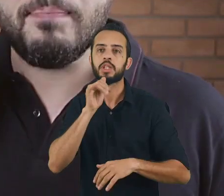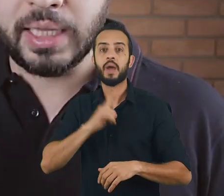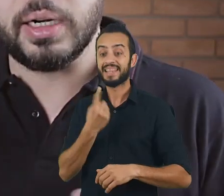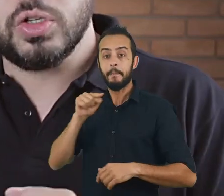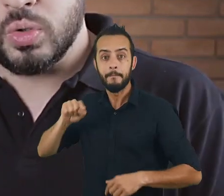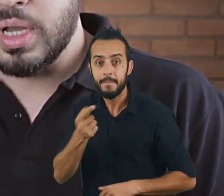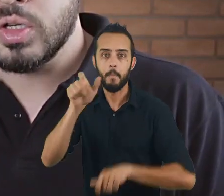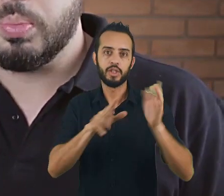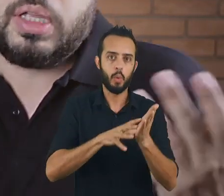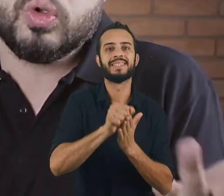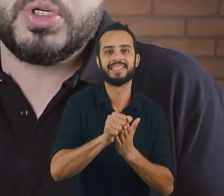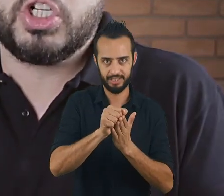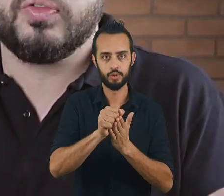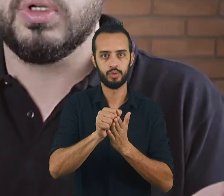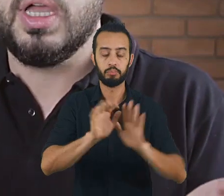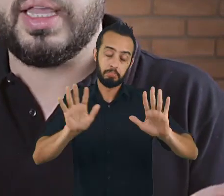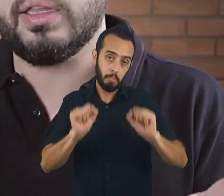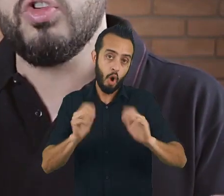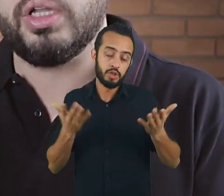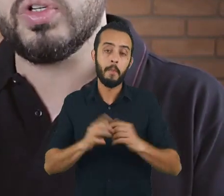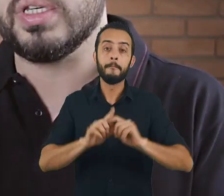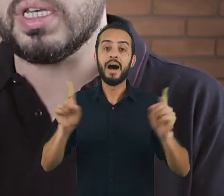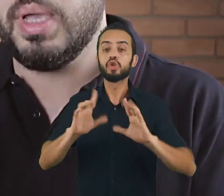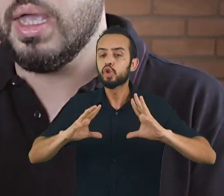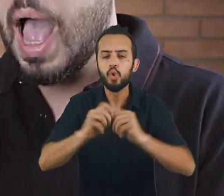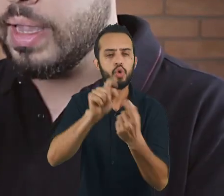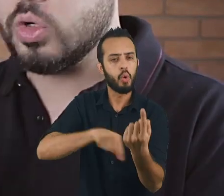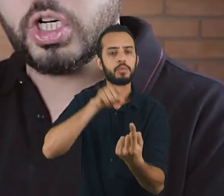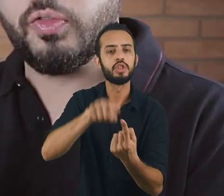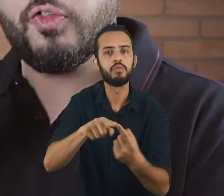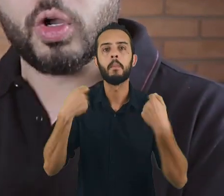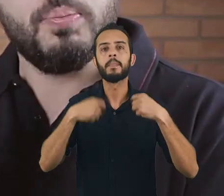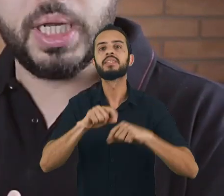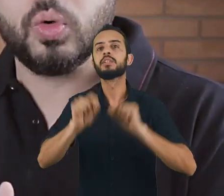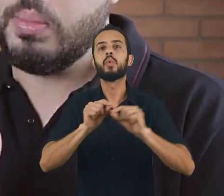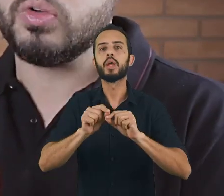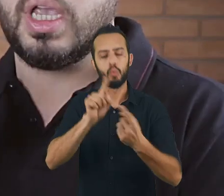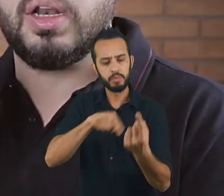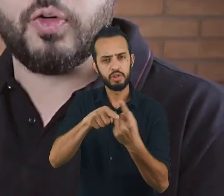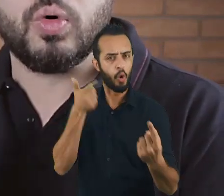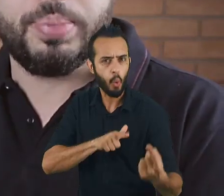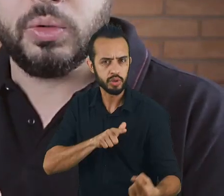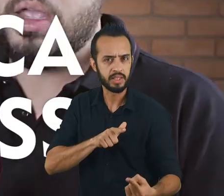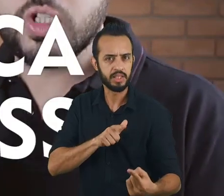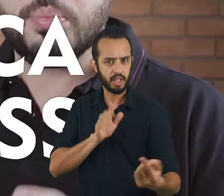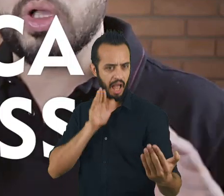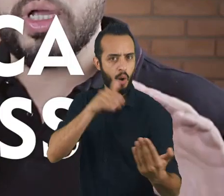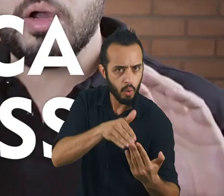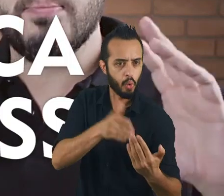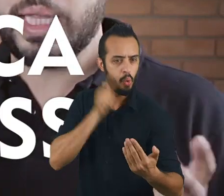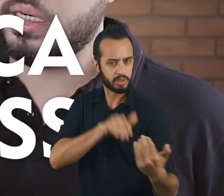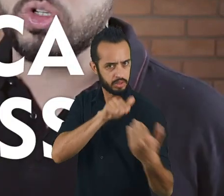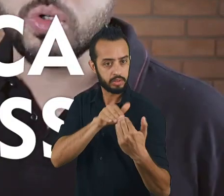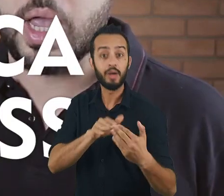Já a minha métrica de sucesso, porque todo objetivo tem que ter um jeito de você saber. Ah, esse objetivo foi cumprido. Como que eu sei que ele foi cumprido? Eu sei